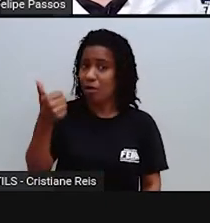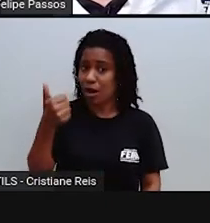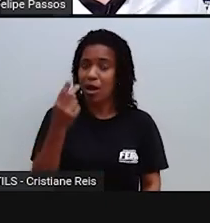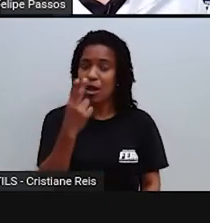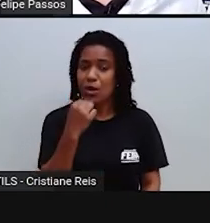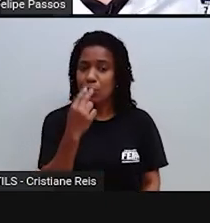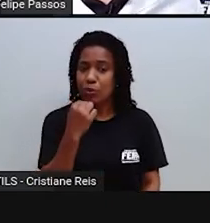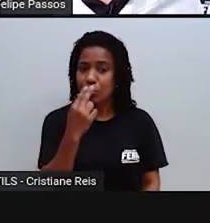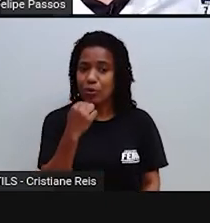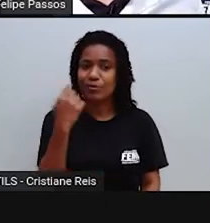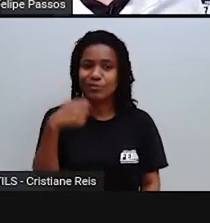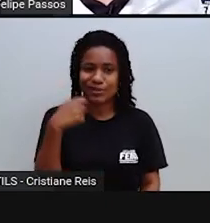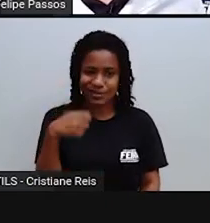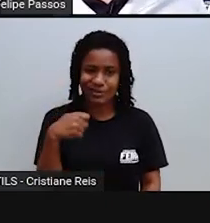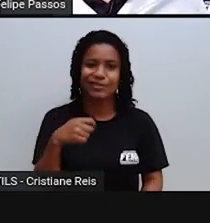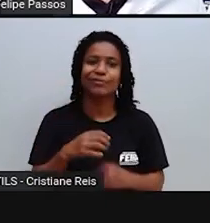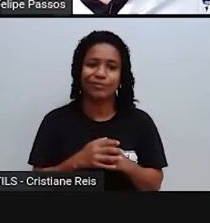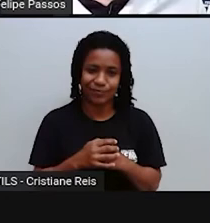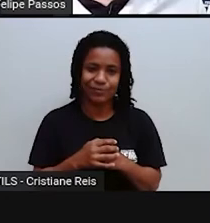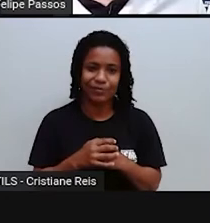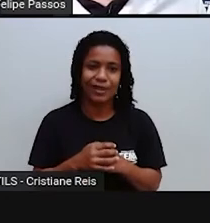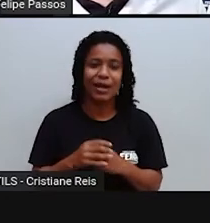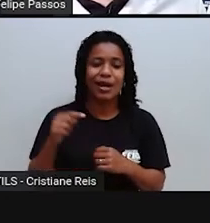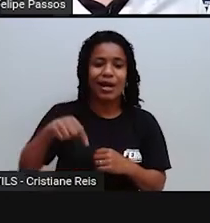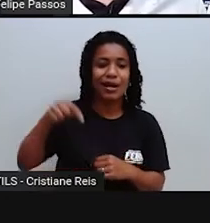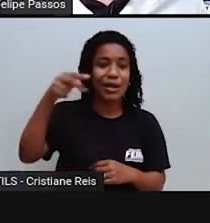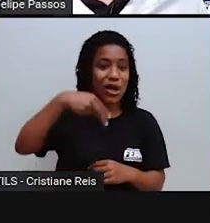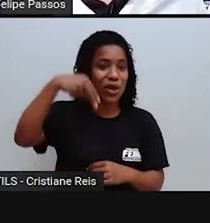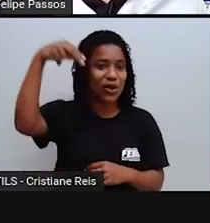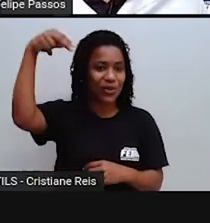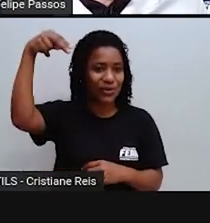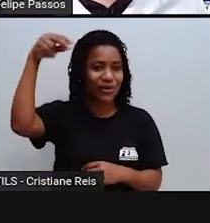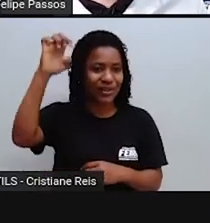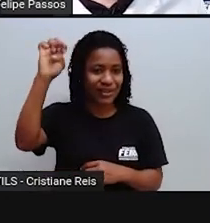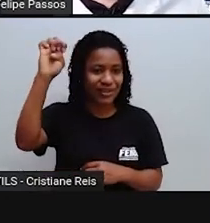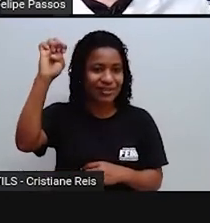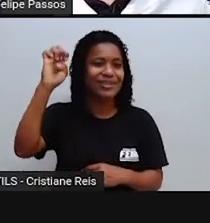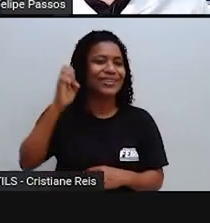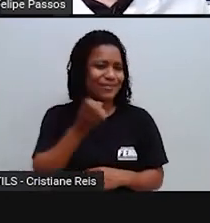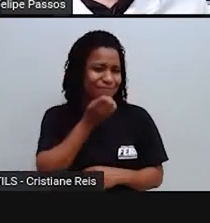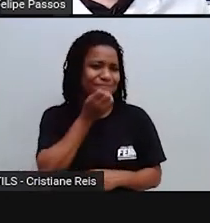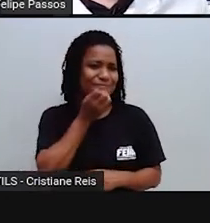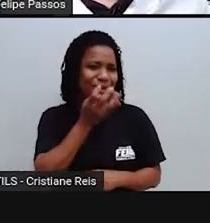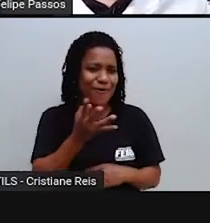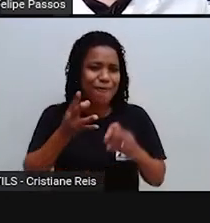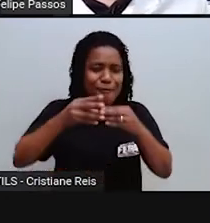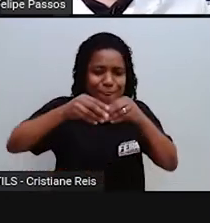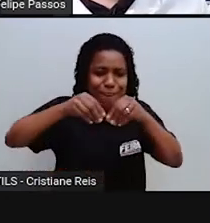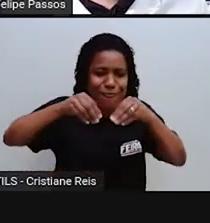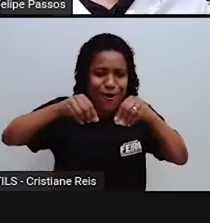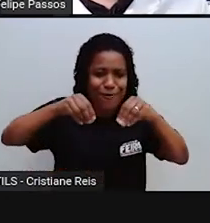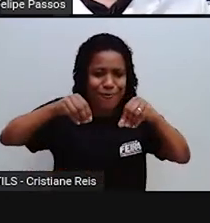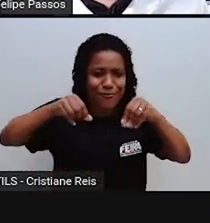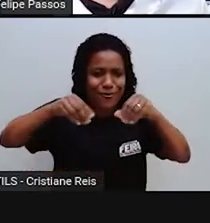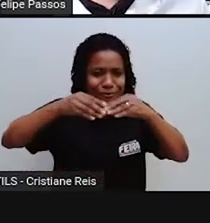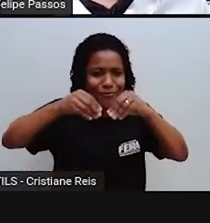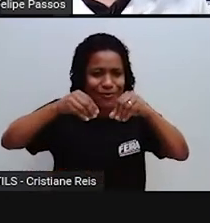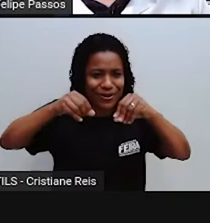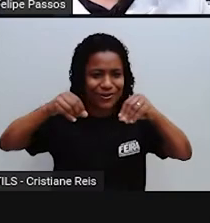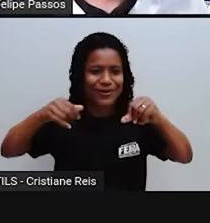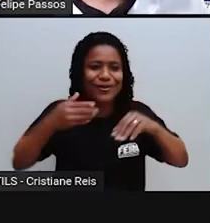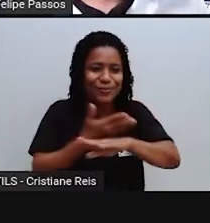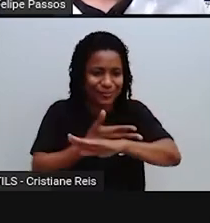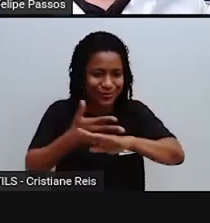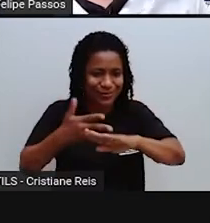Nordeste? Farinha. A farinha de mandioca é ótima, né? Uma farofa, uma feijoada, uma maniçoba,